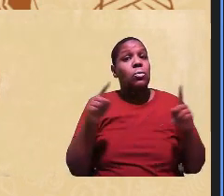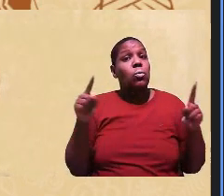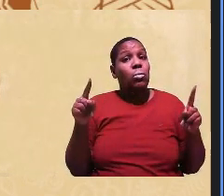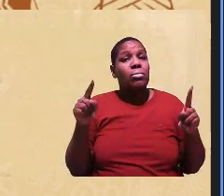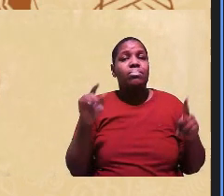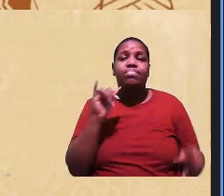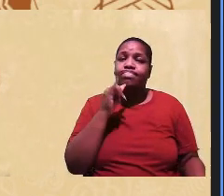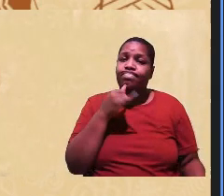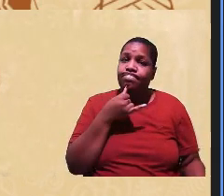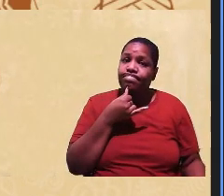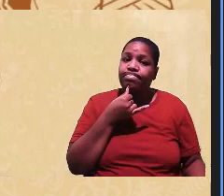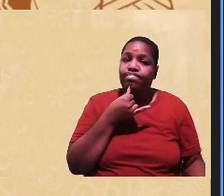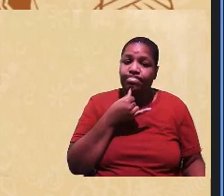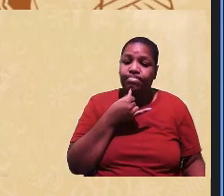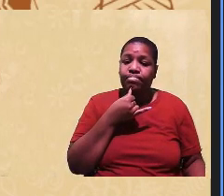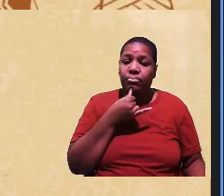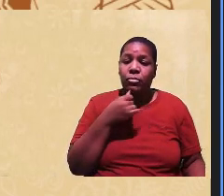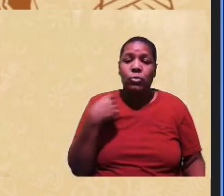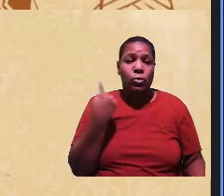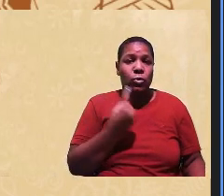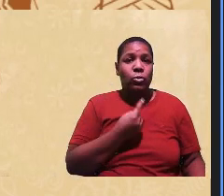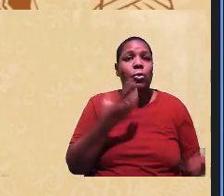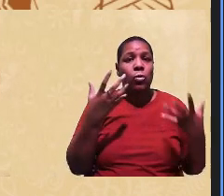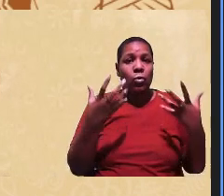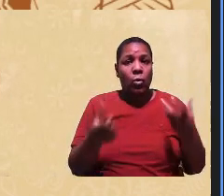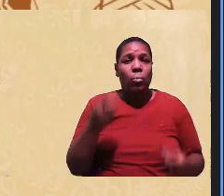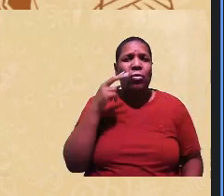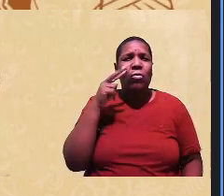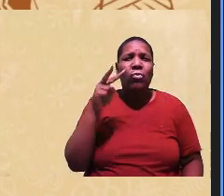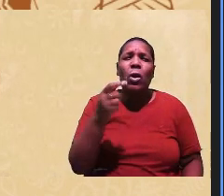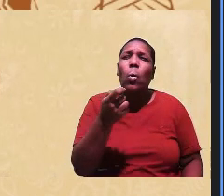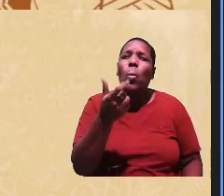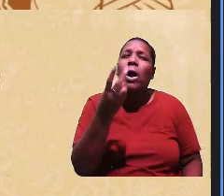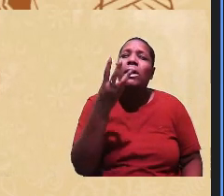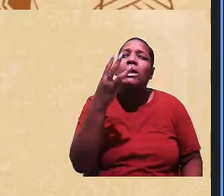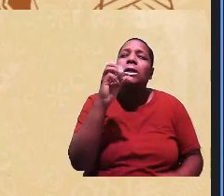vamos ver em quase 30 anos depois